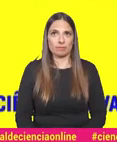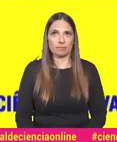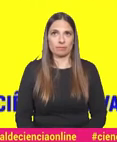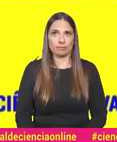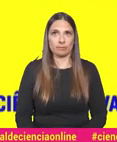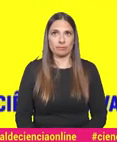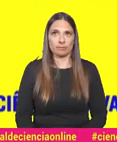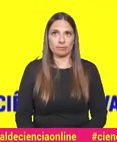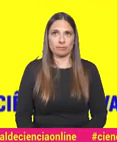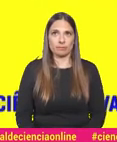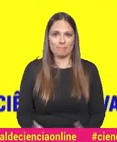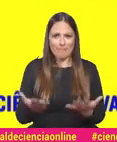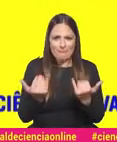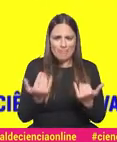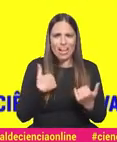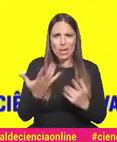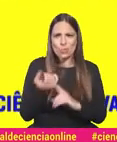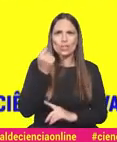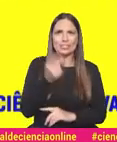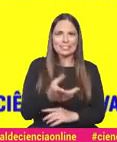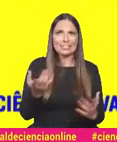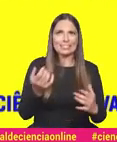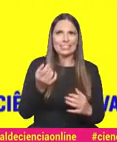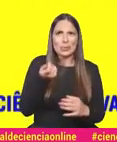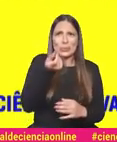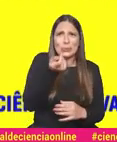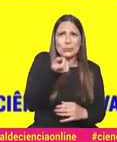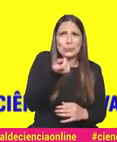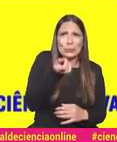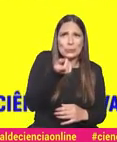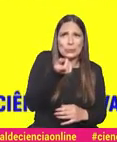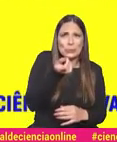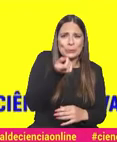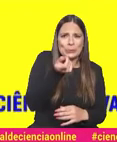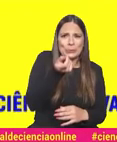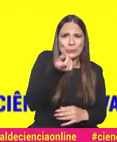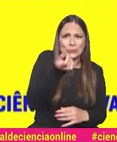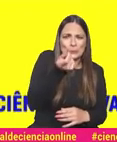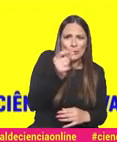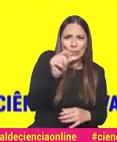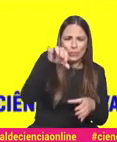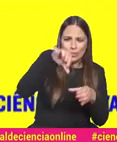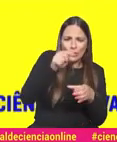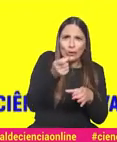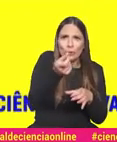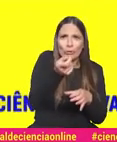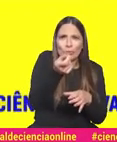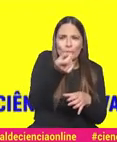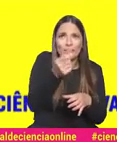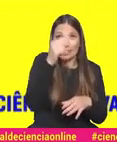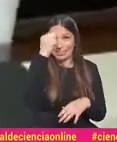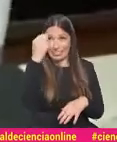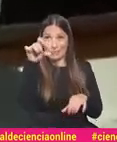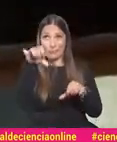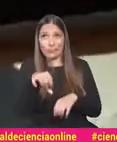é? Vai, vai. Já está quase. Já está quase. Sofia, estás quase. Só falta um bocadinho. Ai, mas o quase é o mais